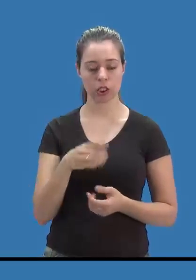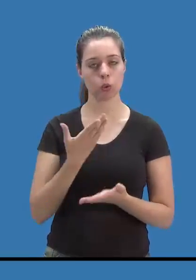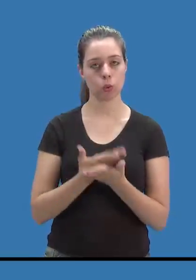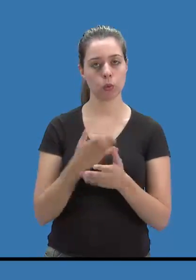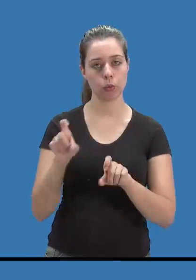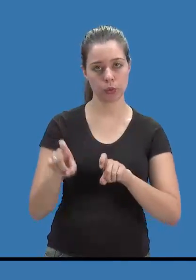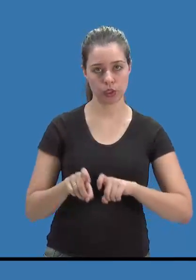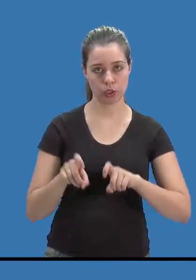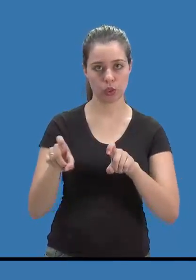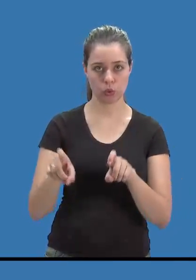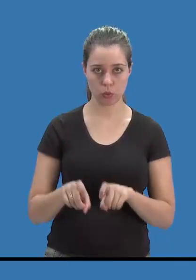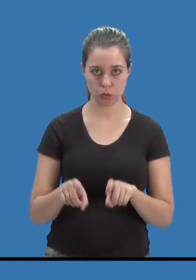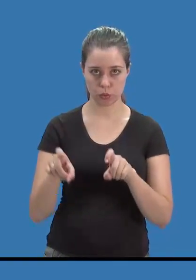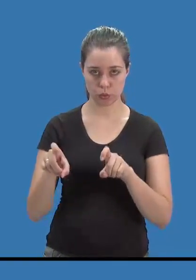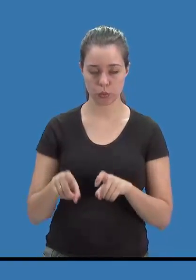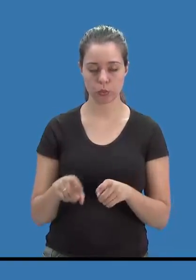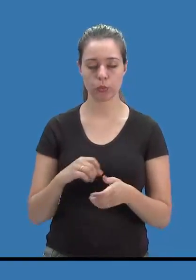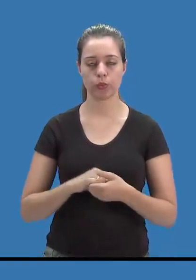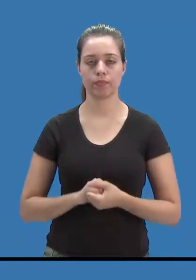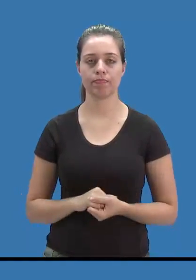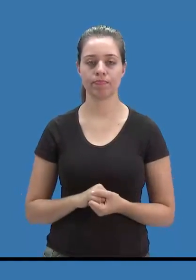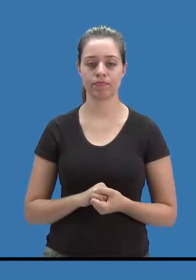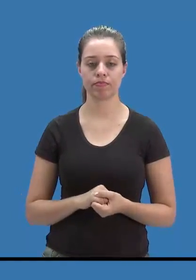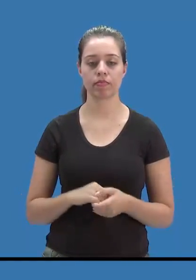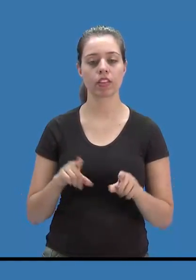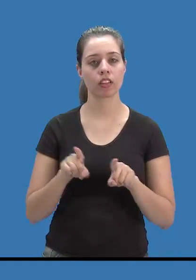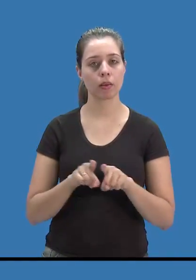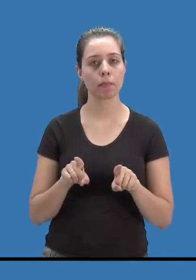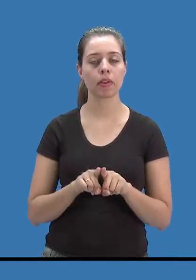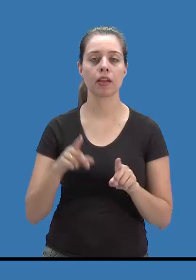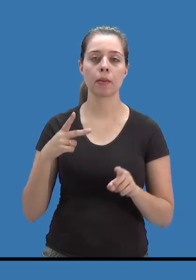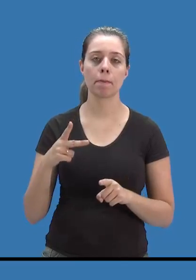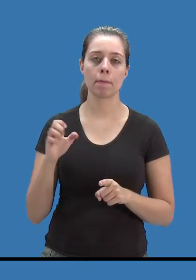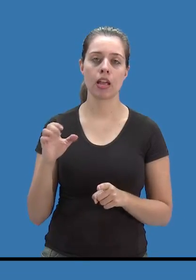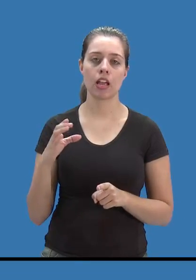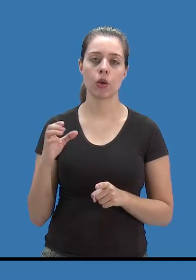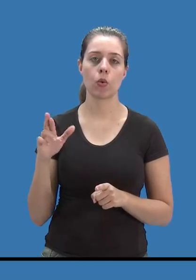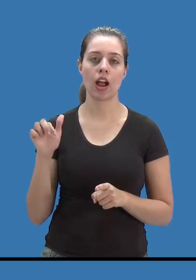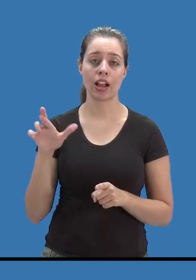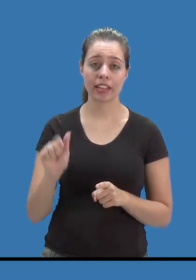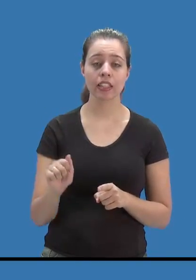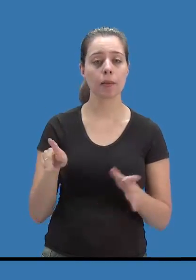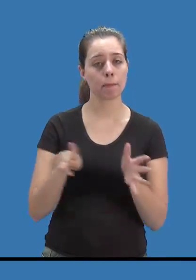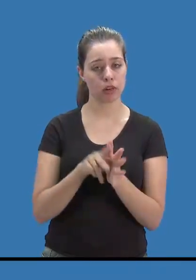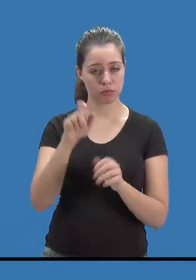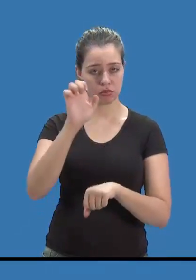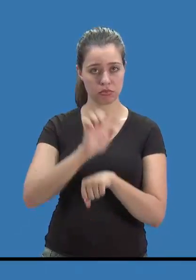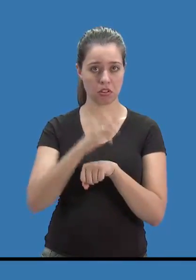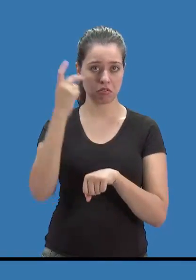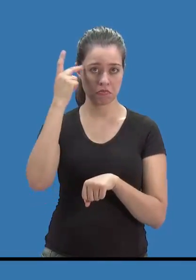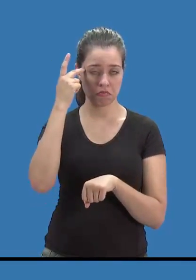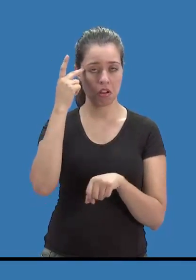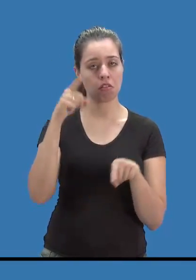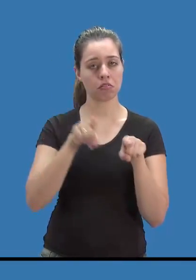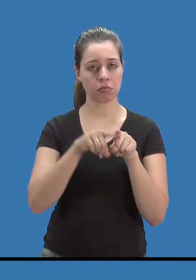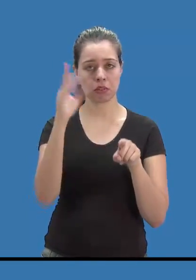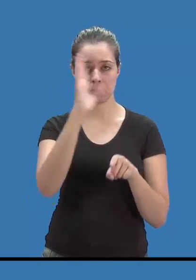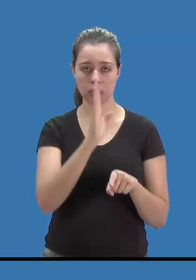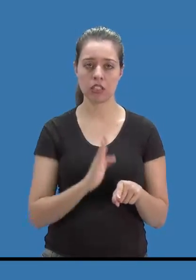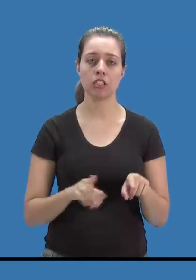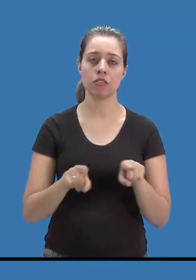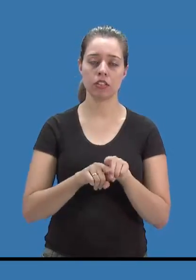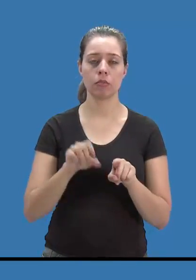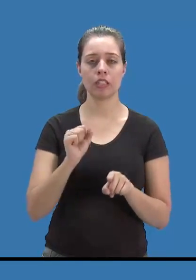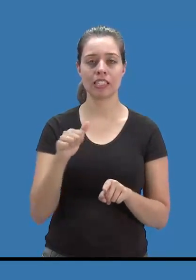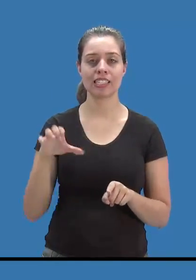agricultura, exercício de agricultura e pecuária, do estado de São Paulo, do Brasil e São